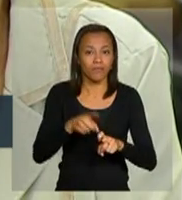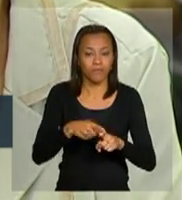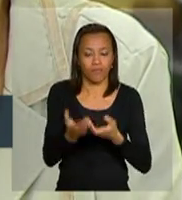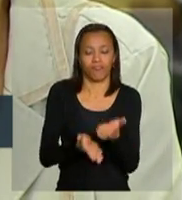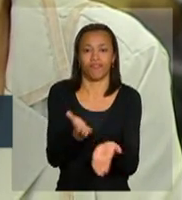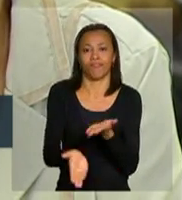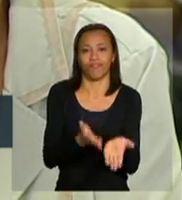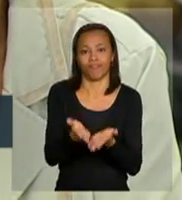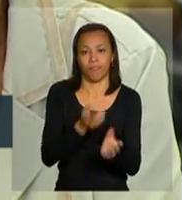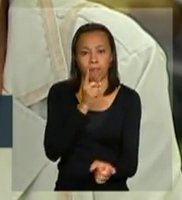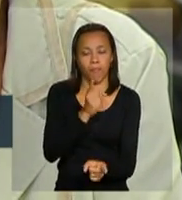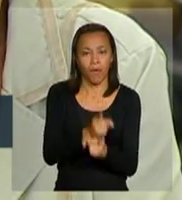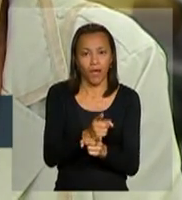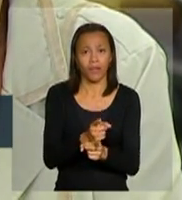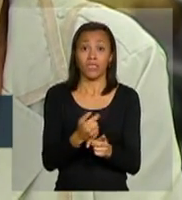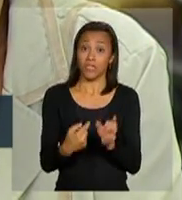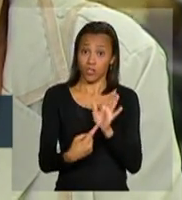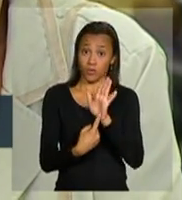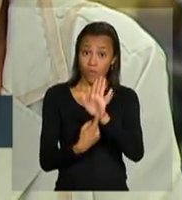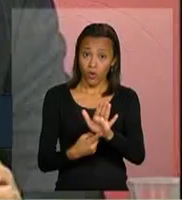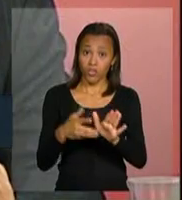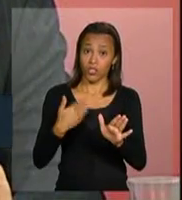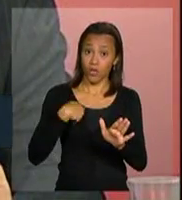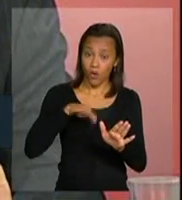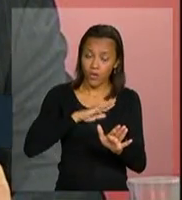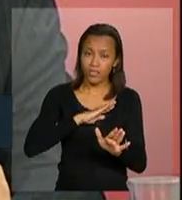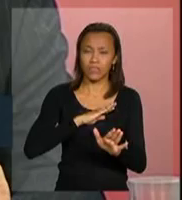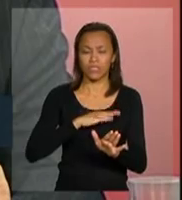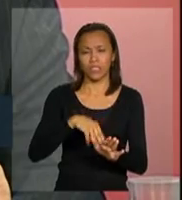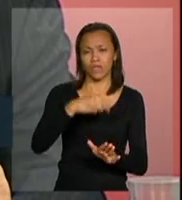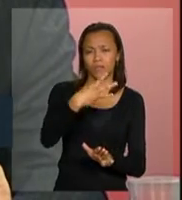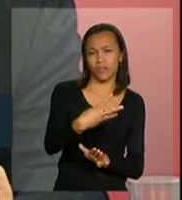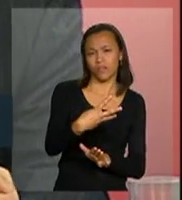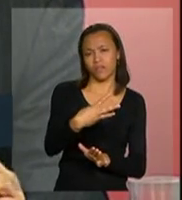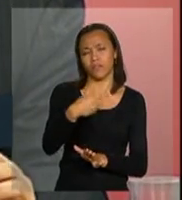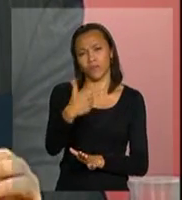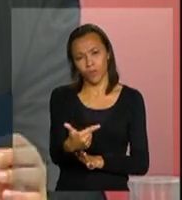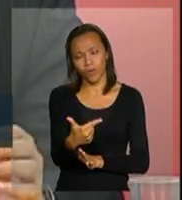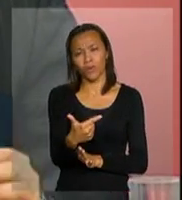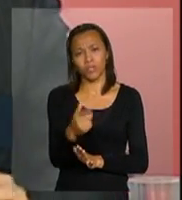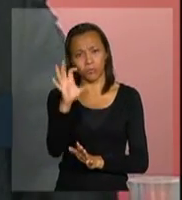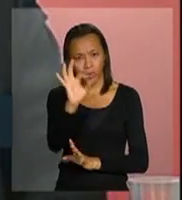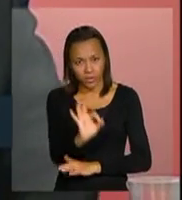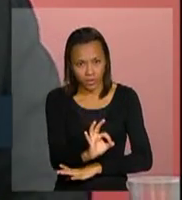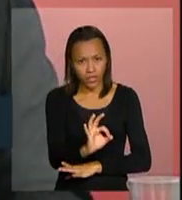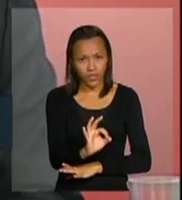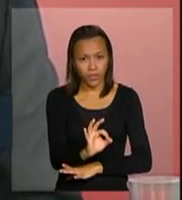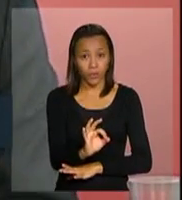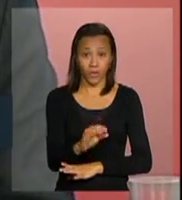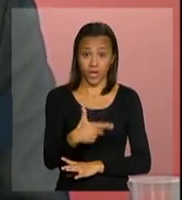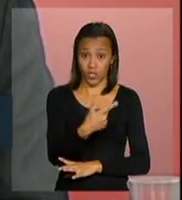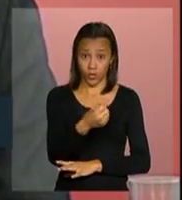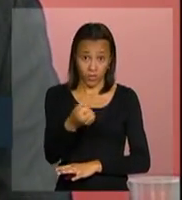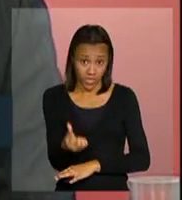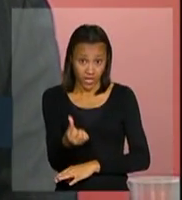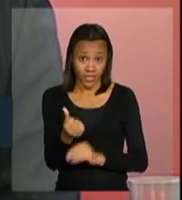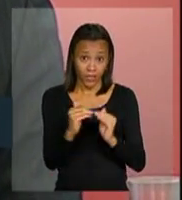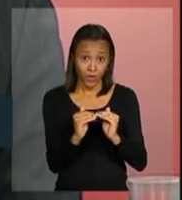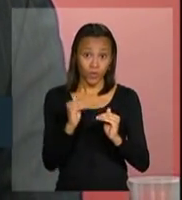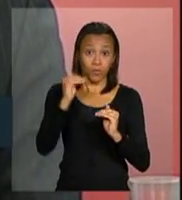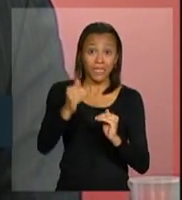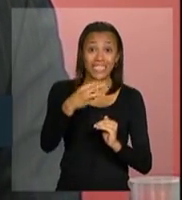E esses dados mostram, nós saímos de 32%, 32% em 2006, para quase